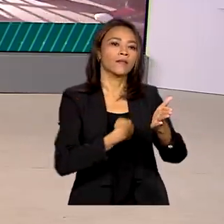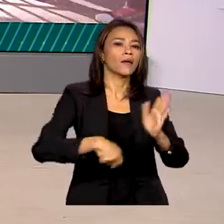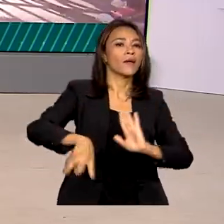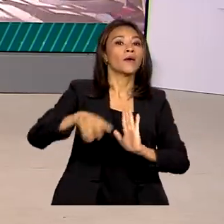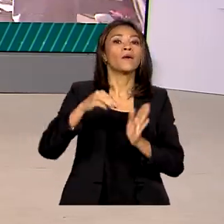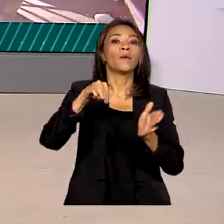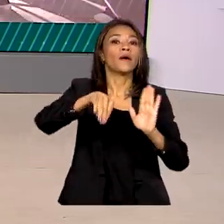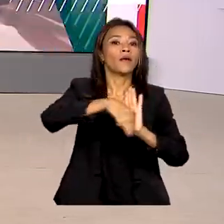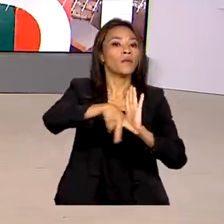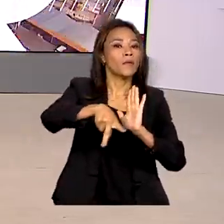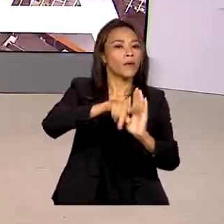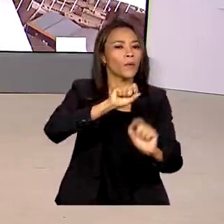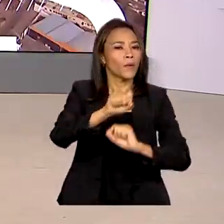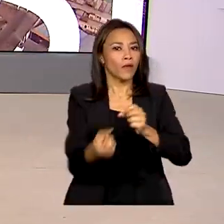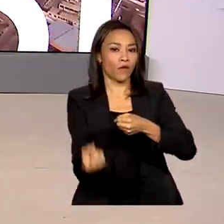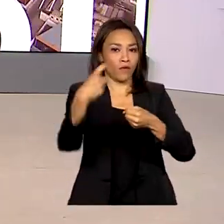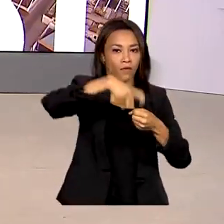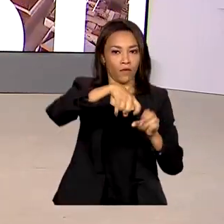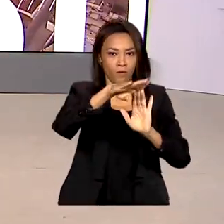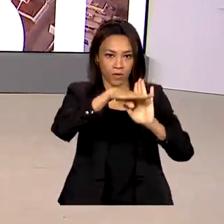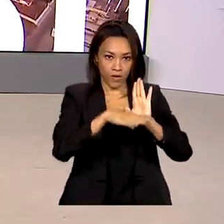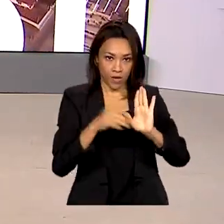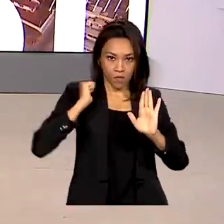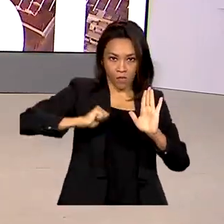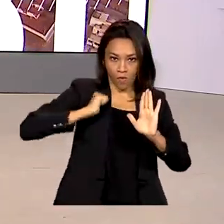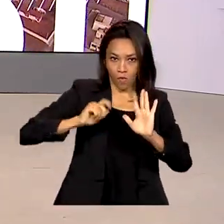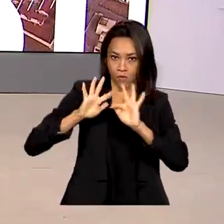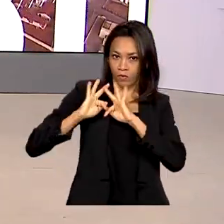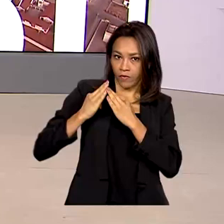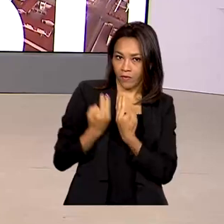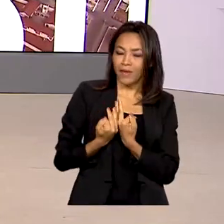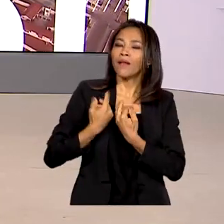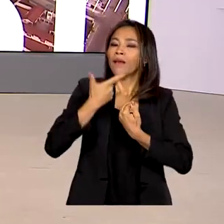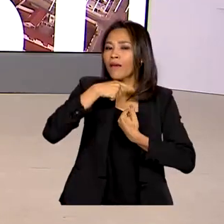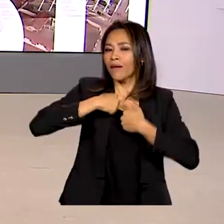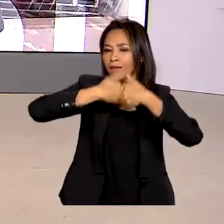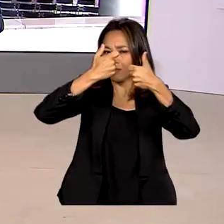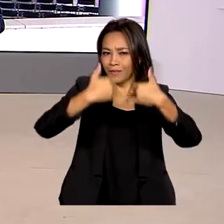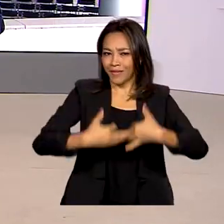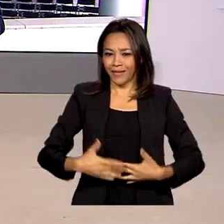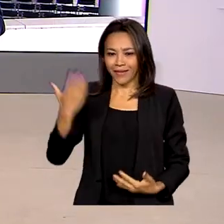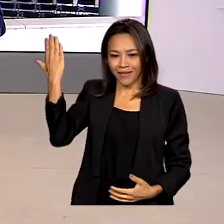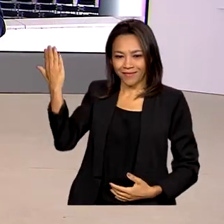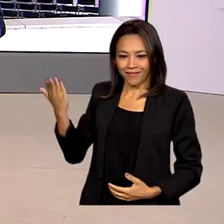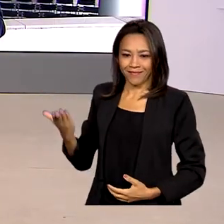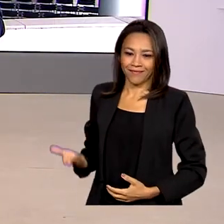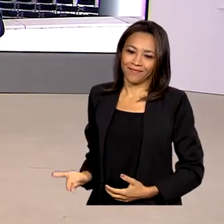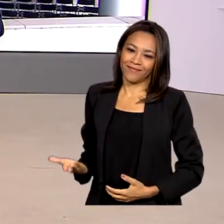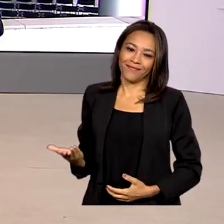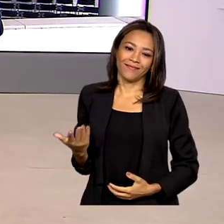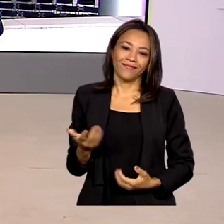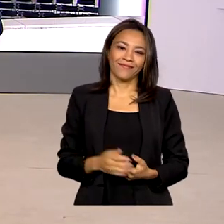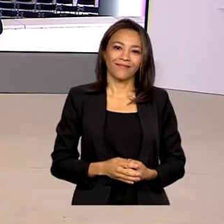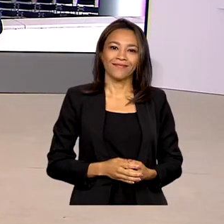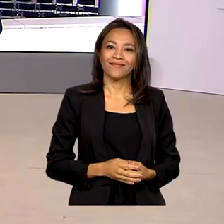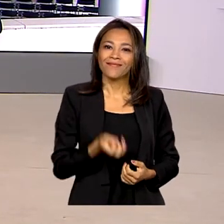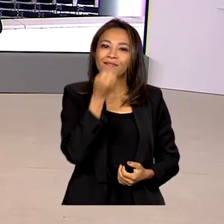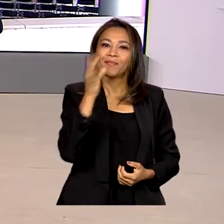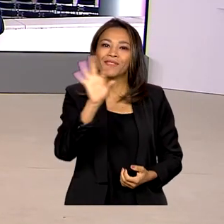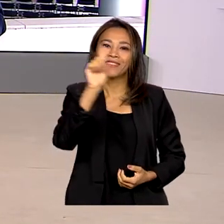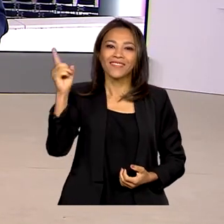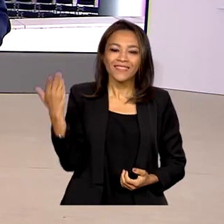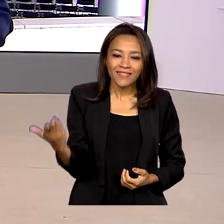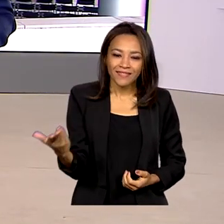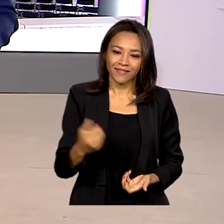traz de volta o programa Bolsa Família. E quem tem os detalhes pra gente é o repórter Glauco de Queiroz. Glauco, bom dia pra você.